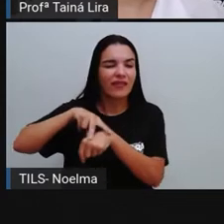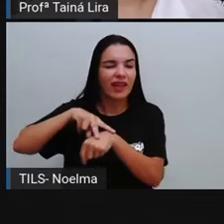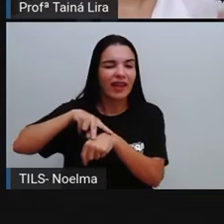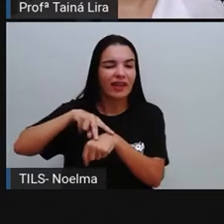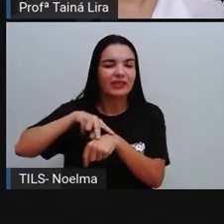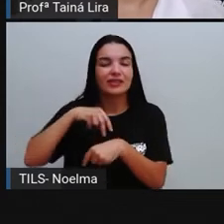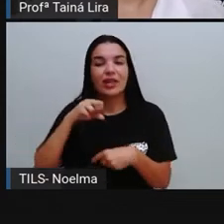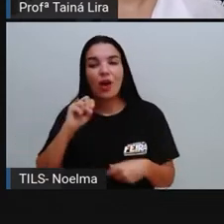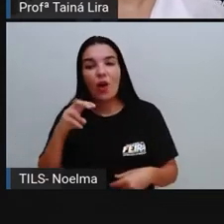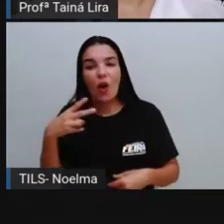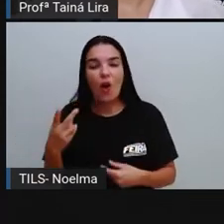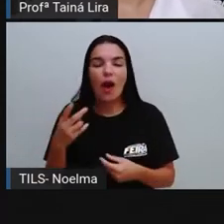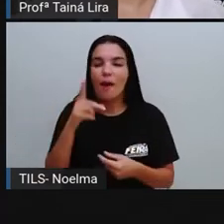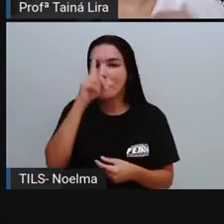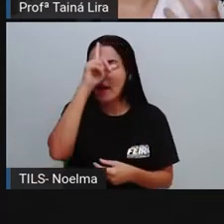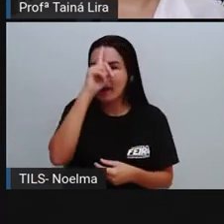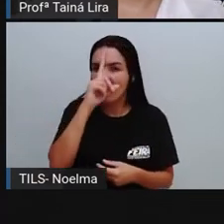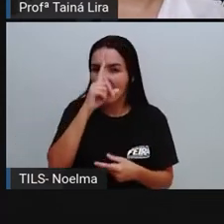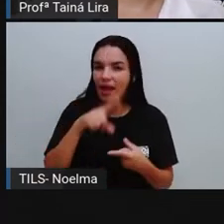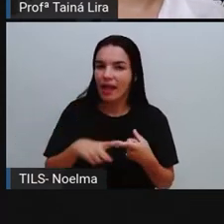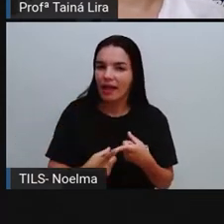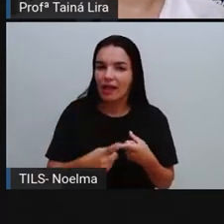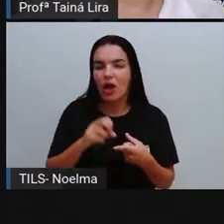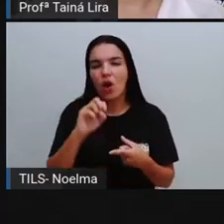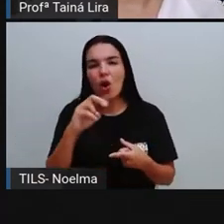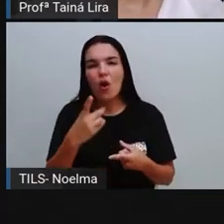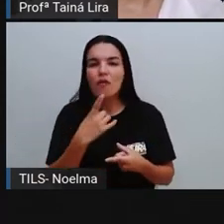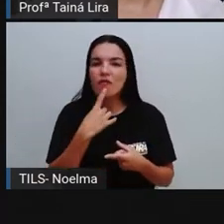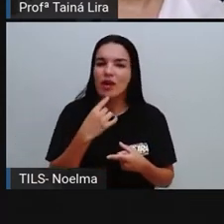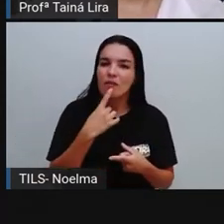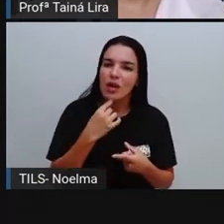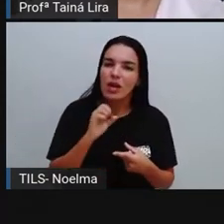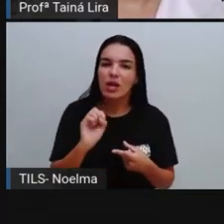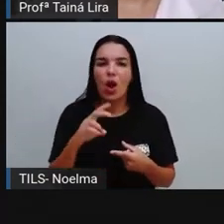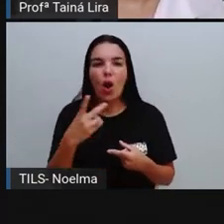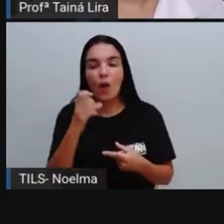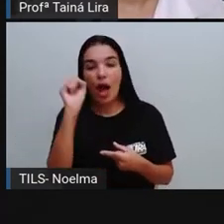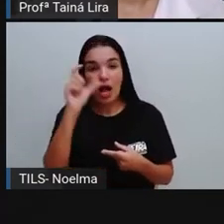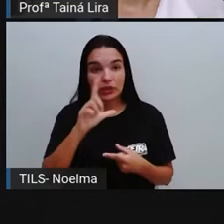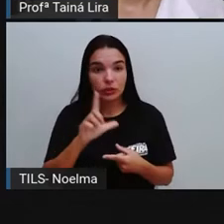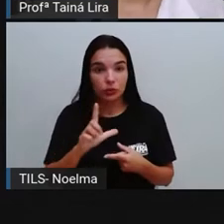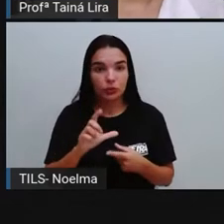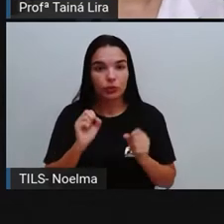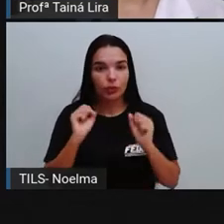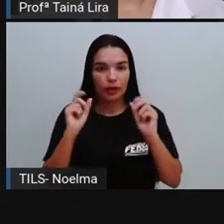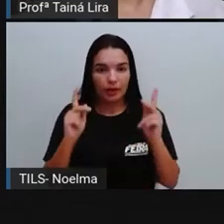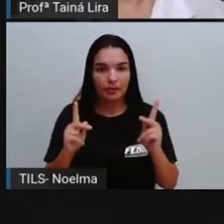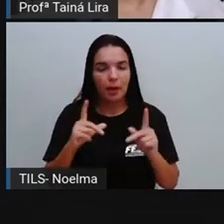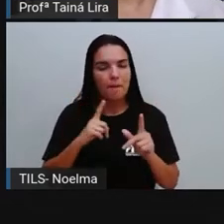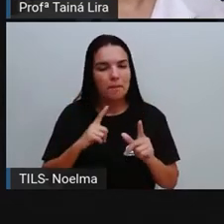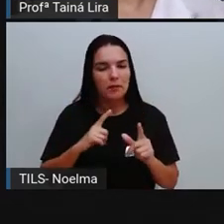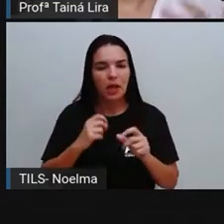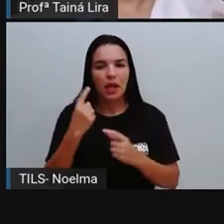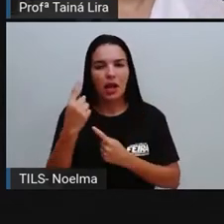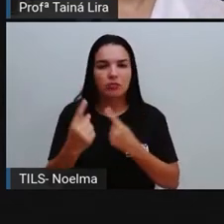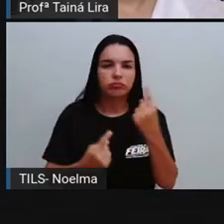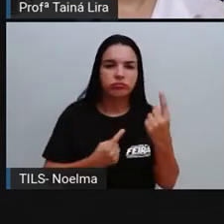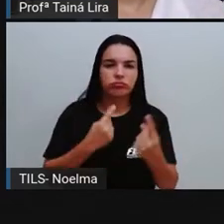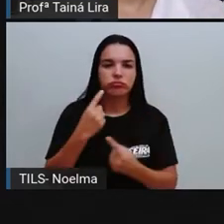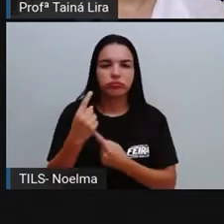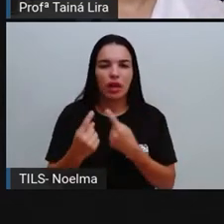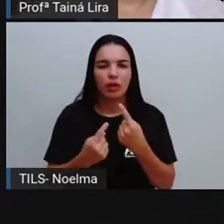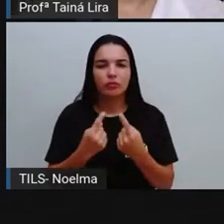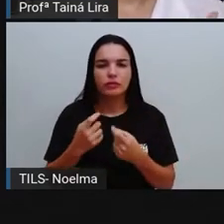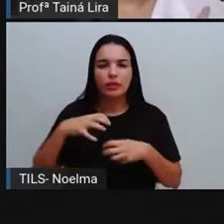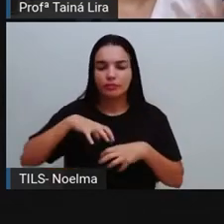vidro. Né, um saquinho amarelo, deixa para metal. Então, a gente pode usar aí alguns, de alguns, né,